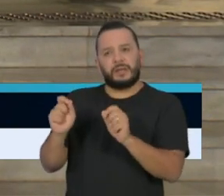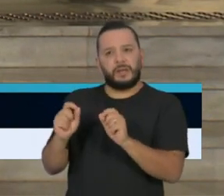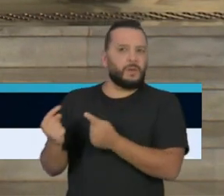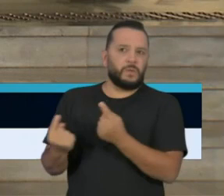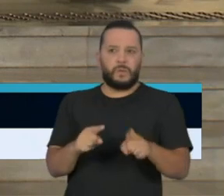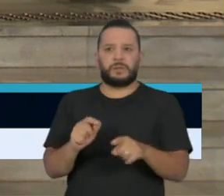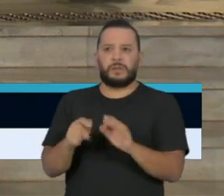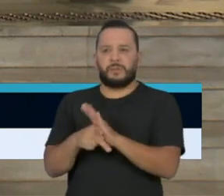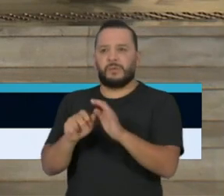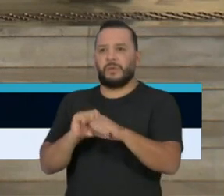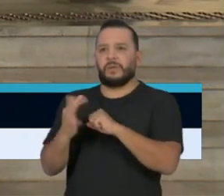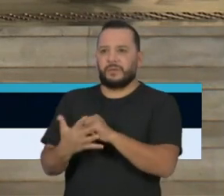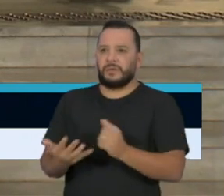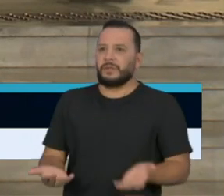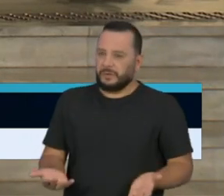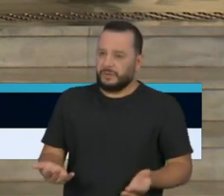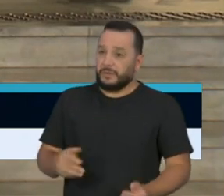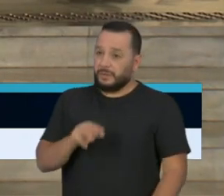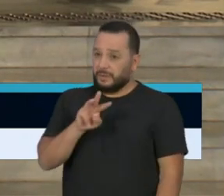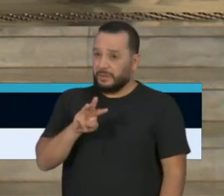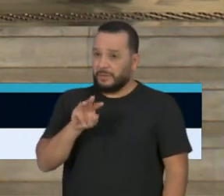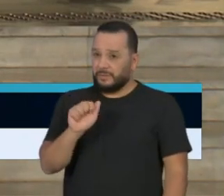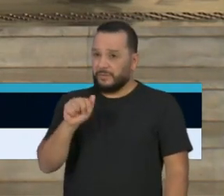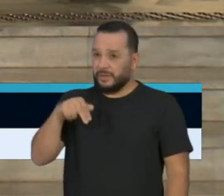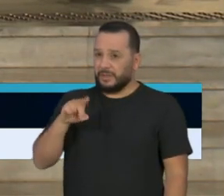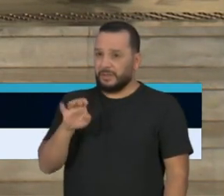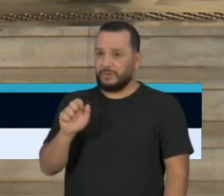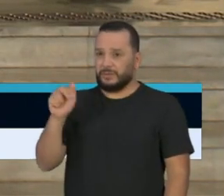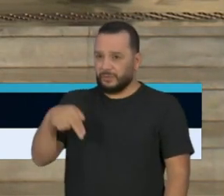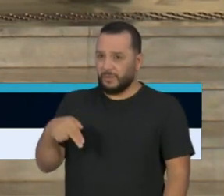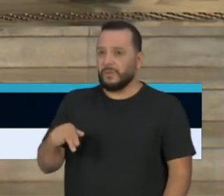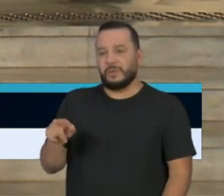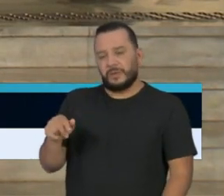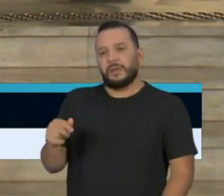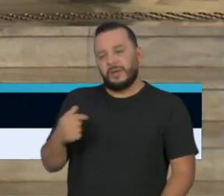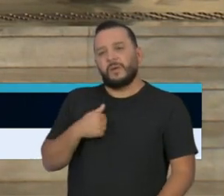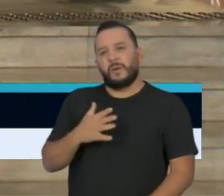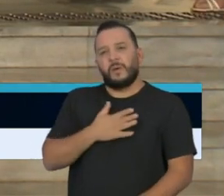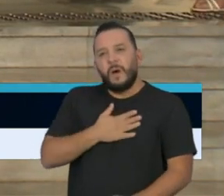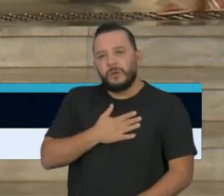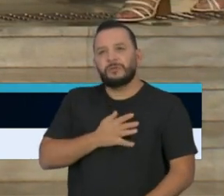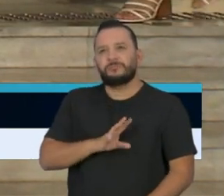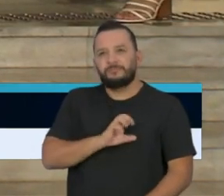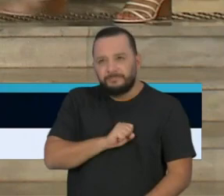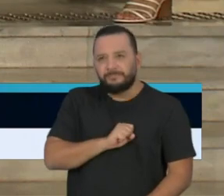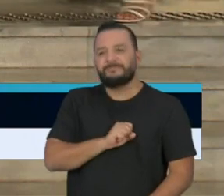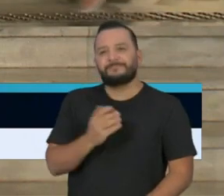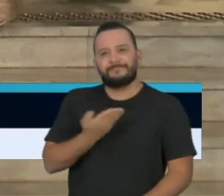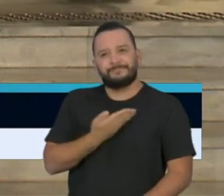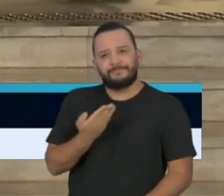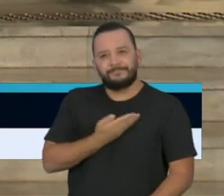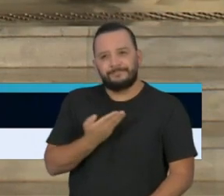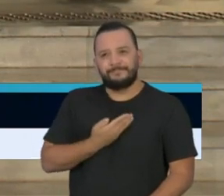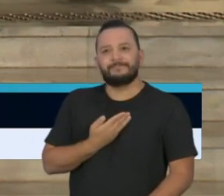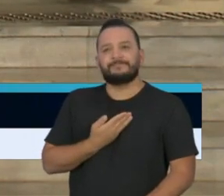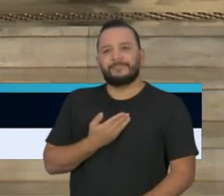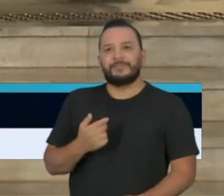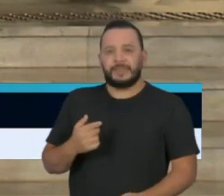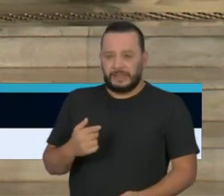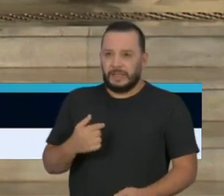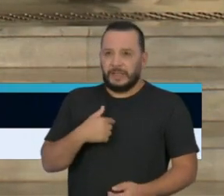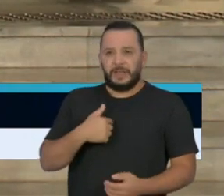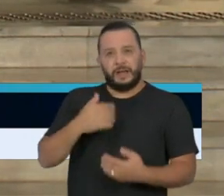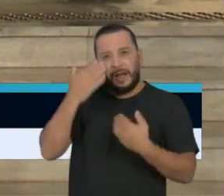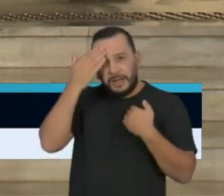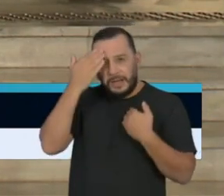dessa pandemia. Então, o Wanderson é um indivíduo que eu gosto muito, um amigo pessoal e quero também agradecê-lo